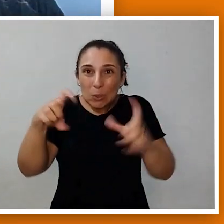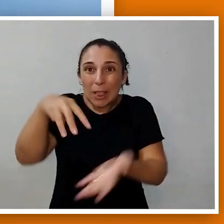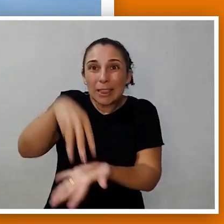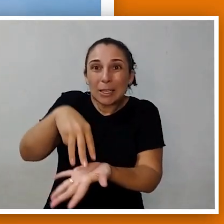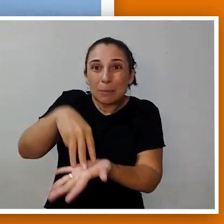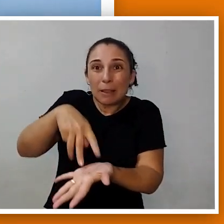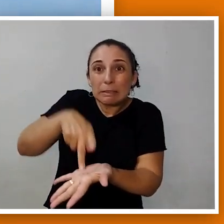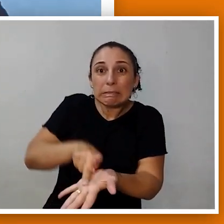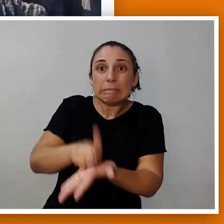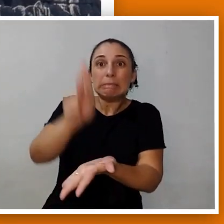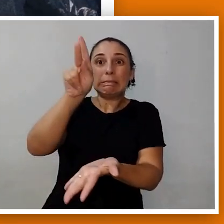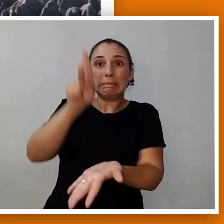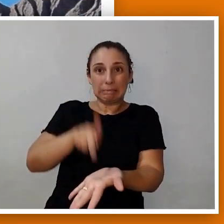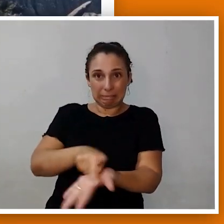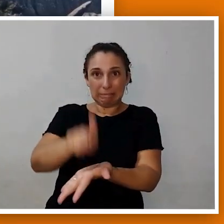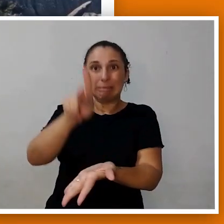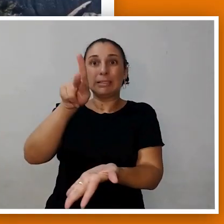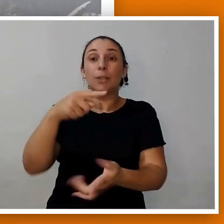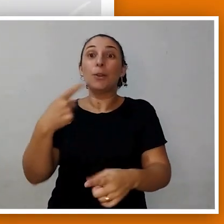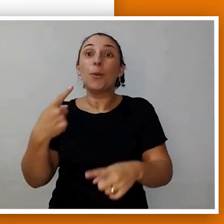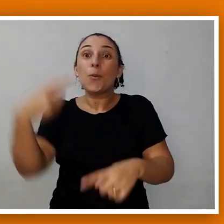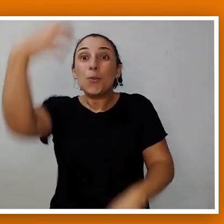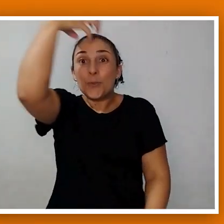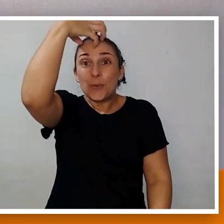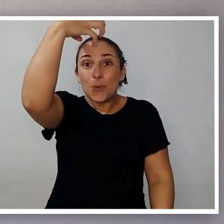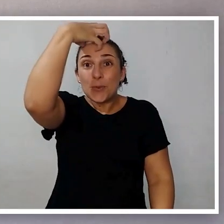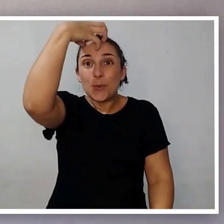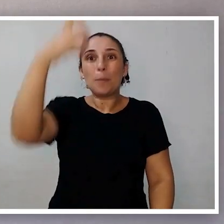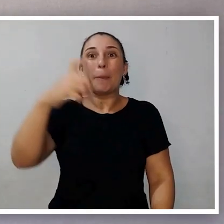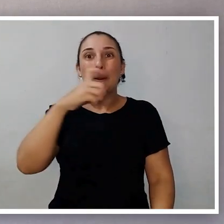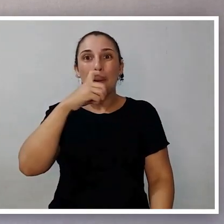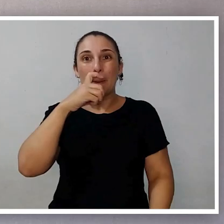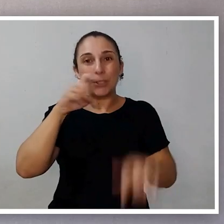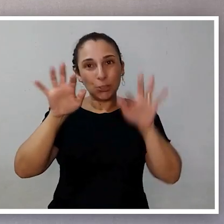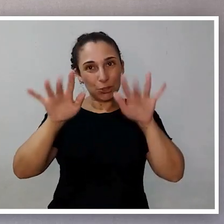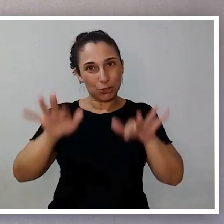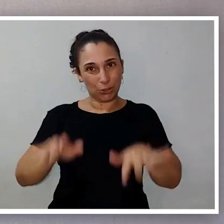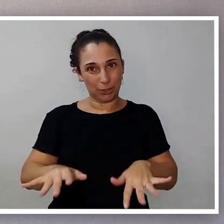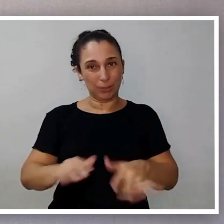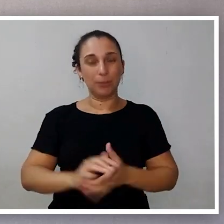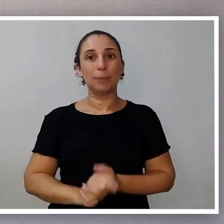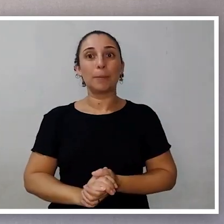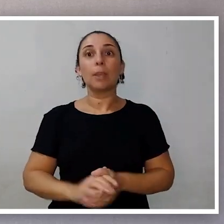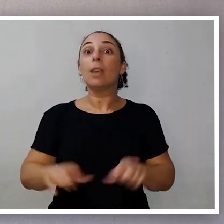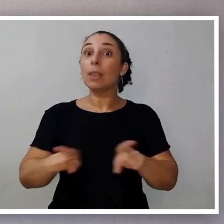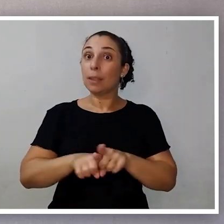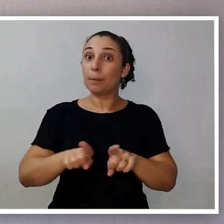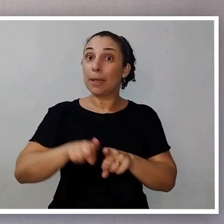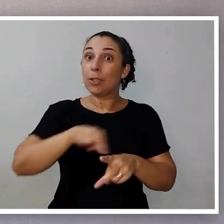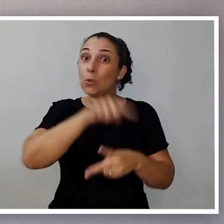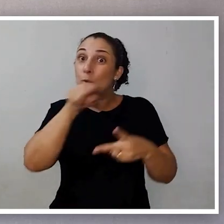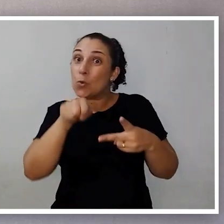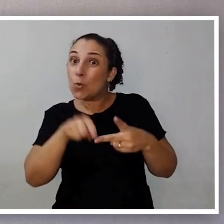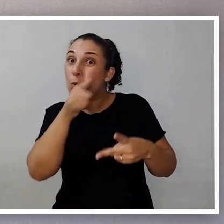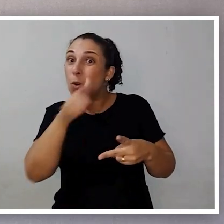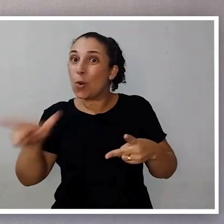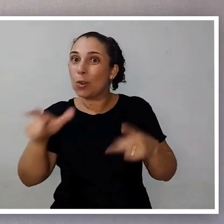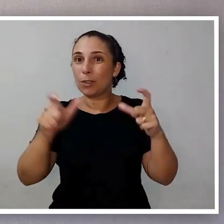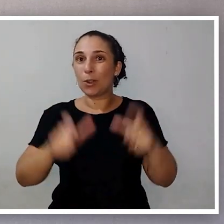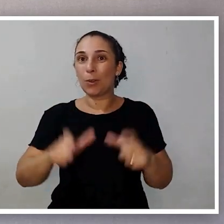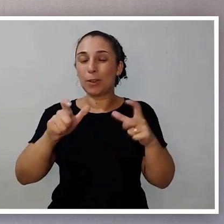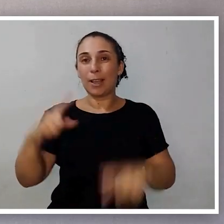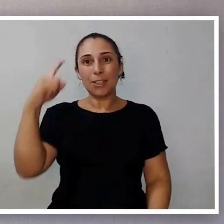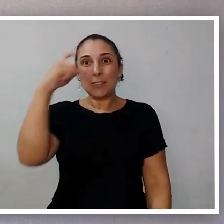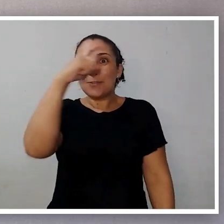porque o tripé escorregava sobre o terreno, por causa do gelo. Um outro lugar também que eu tive dificuldade de fazer fotografia,